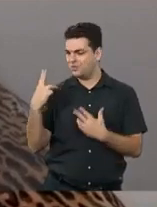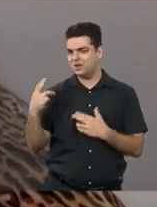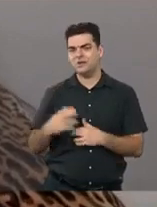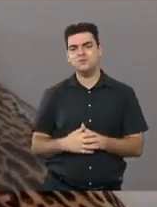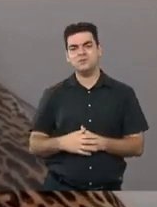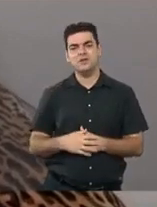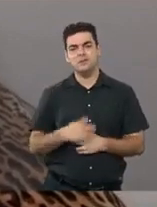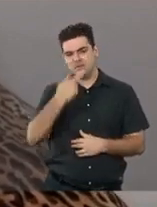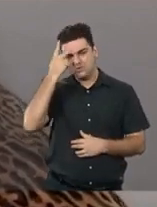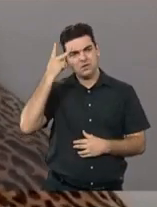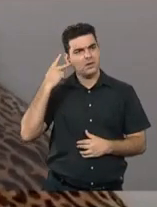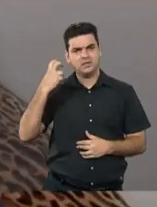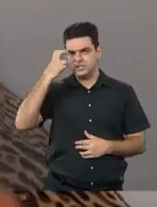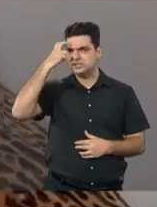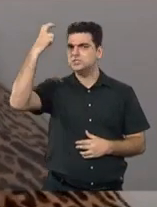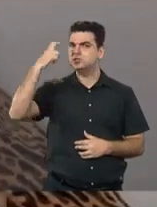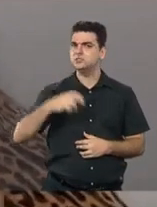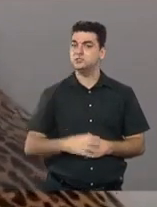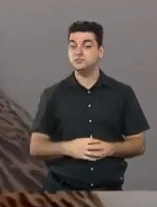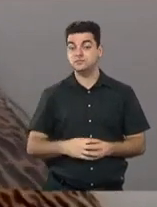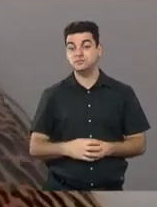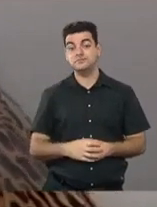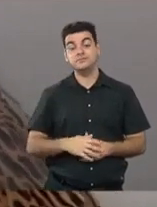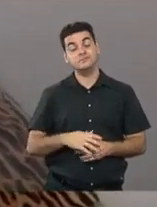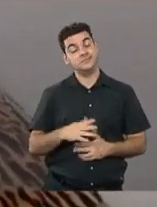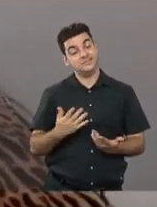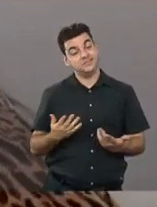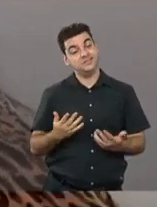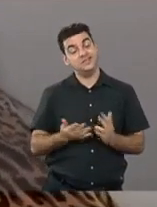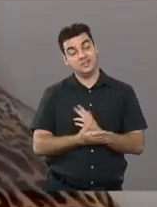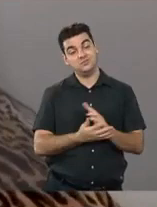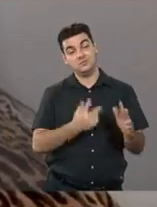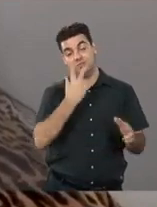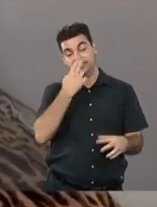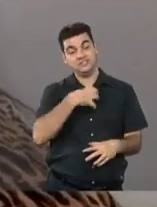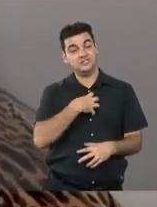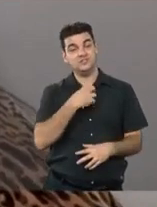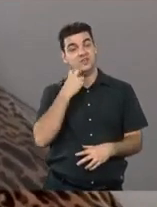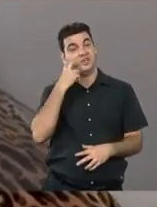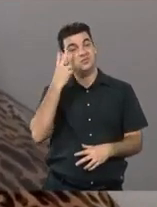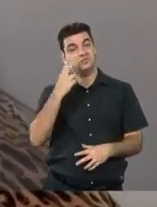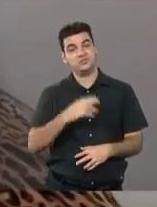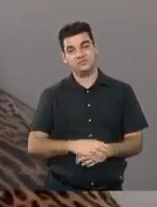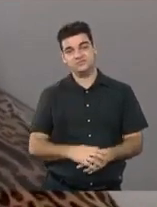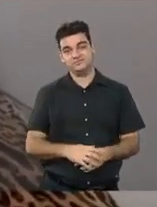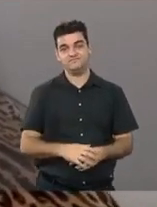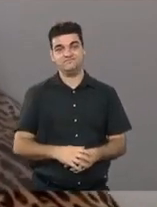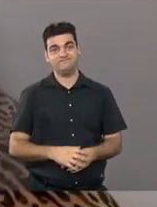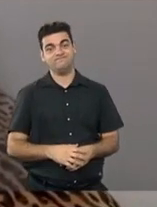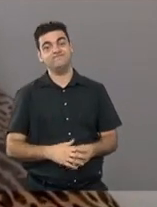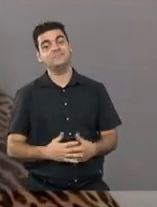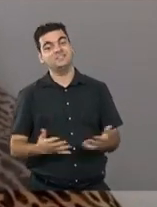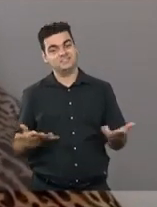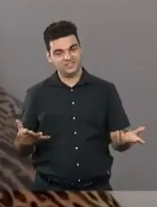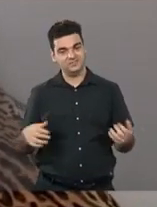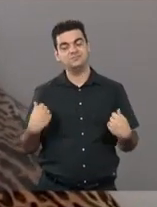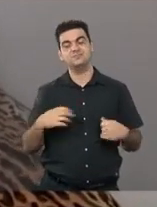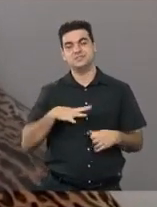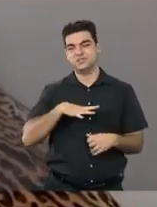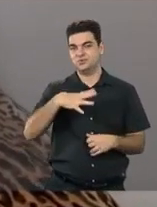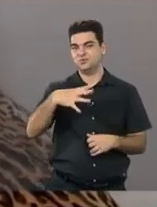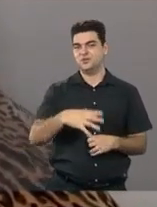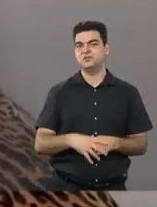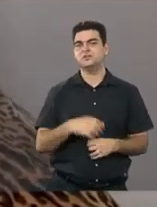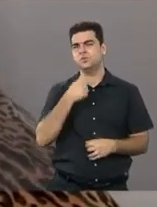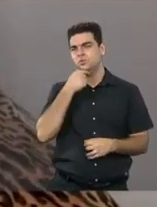mas vive três, ninguém tem vergonha de falar, então assim, acho que é por tudo isso, que a coragem que a gente tem, o